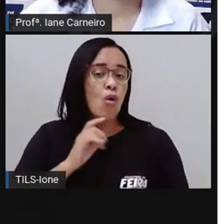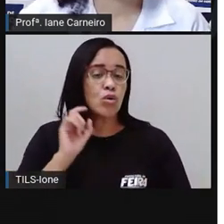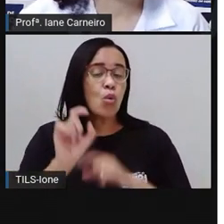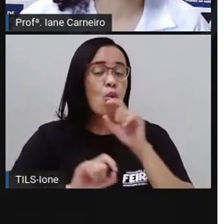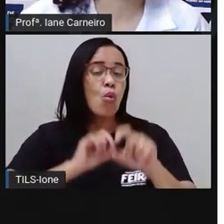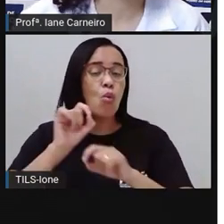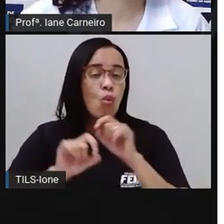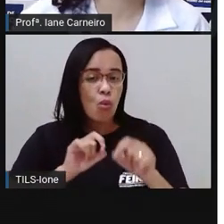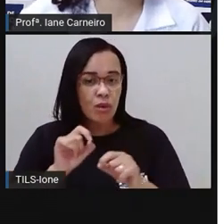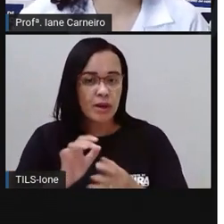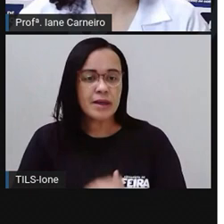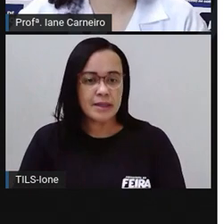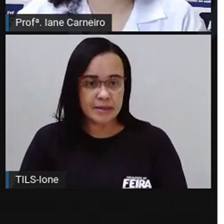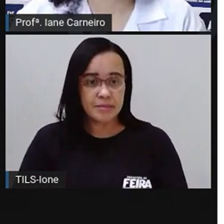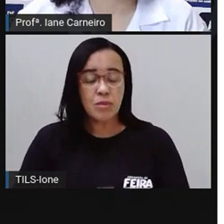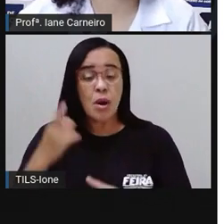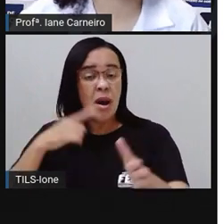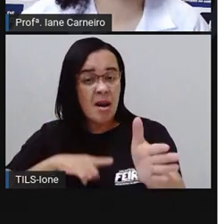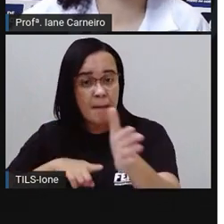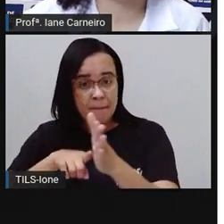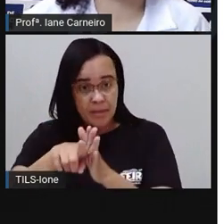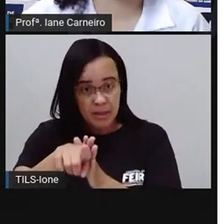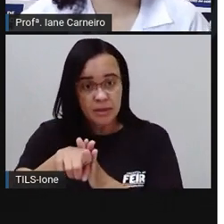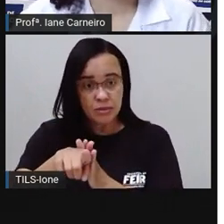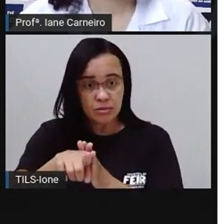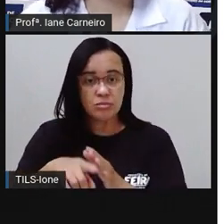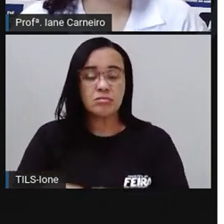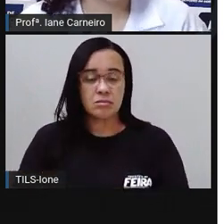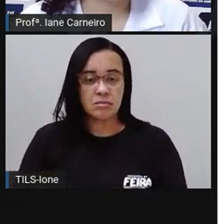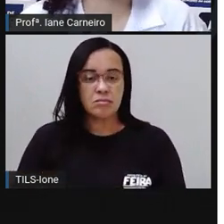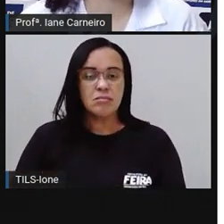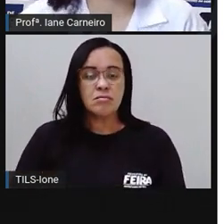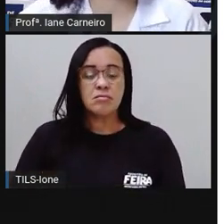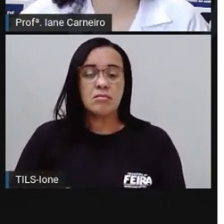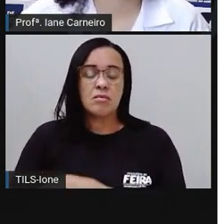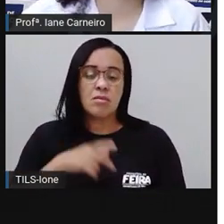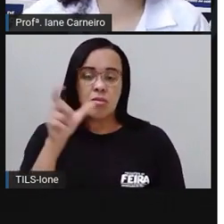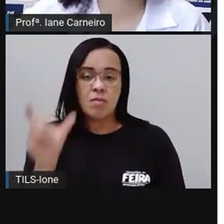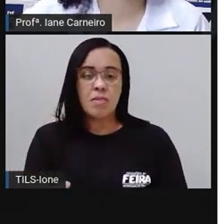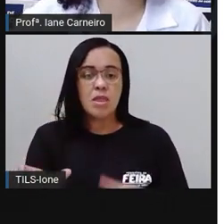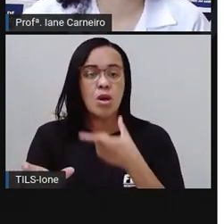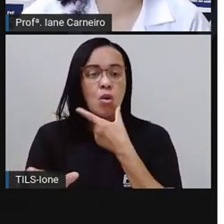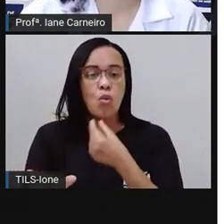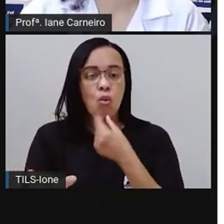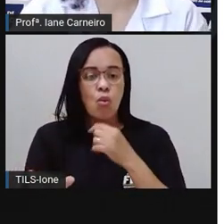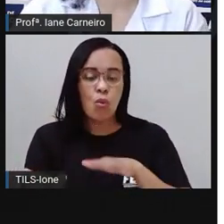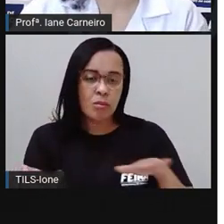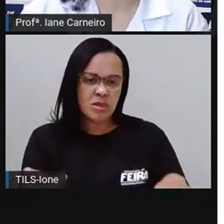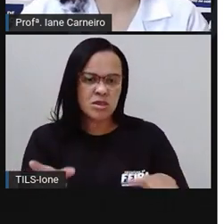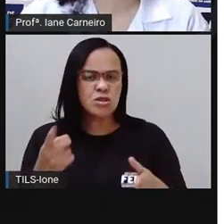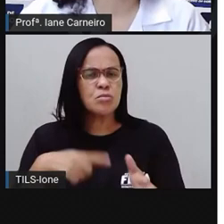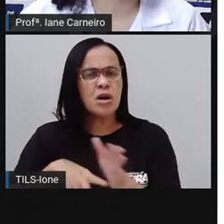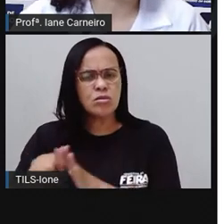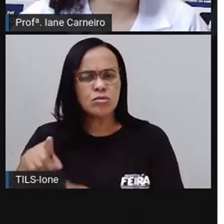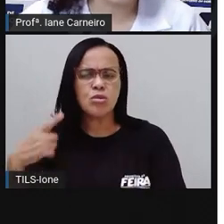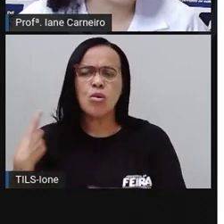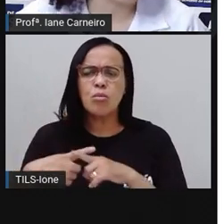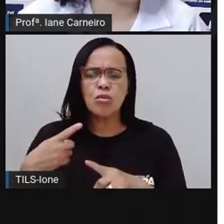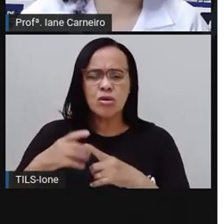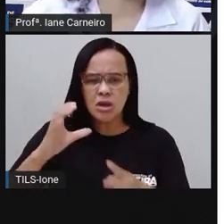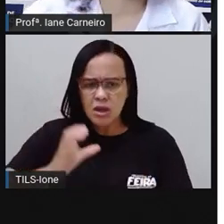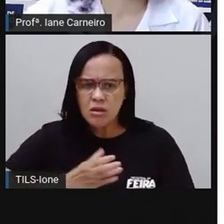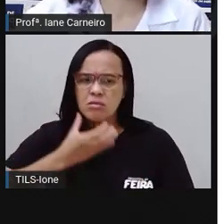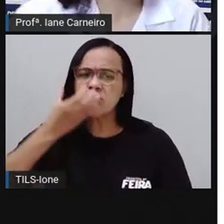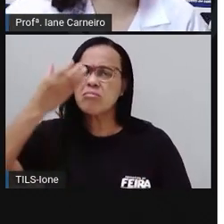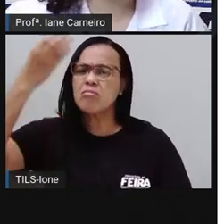Aqui vai a pergunta, falou Theo. Por que a girafa tem um pescoço tão comprido?